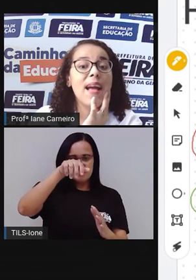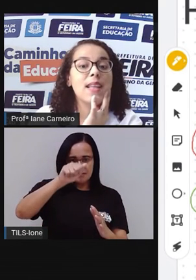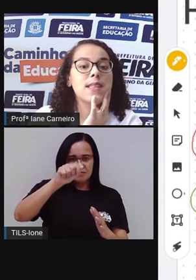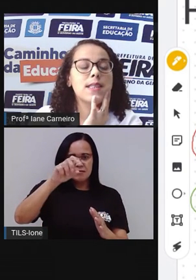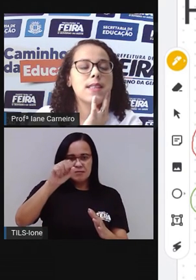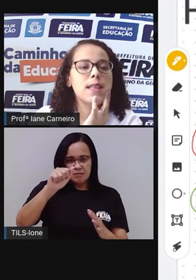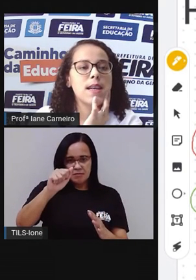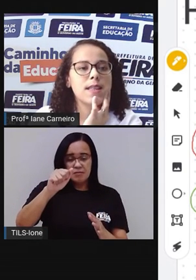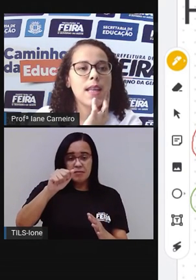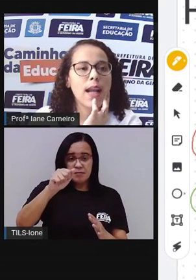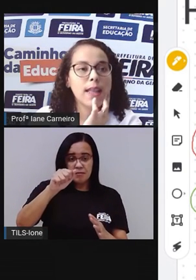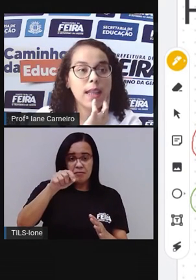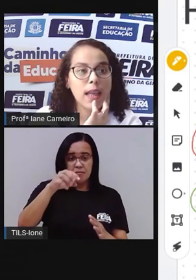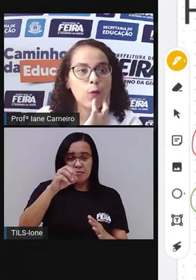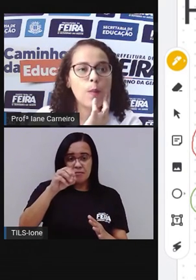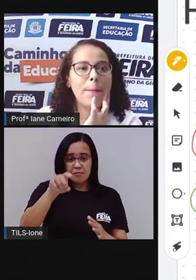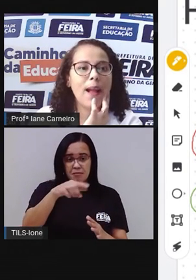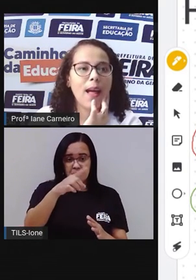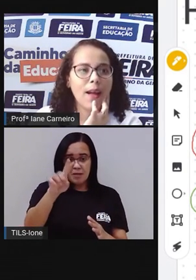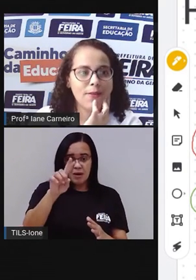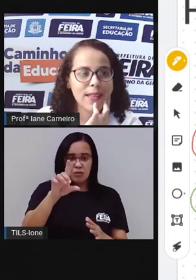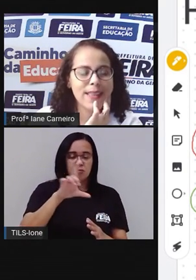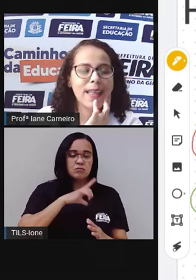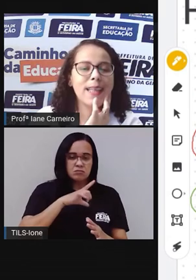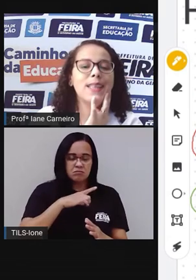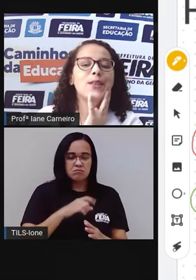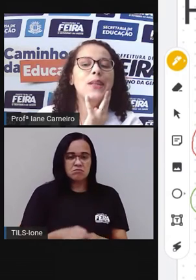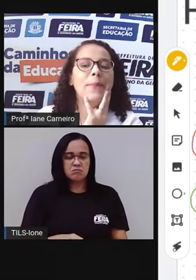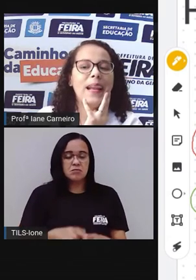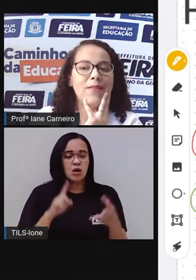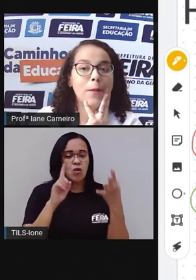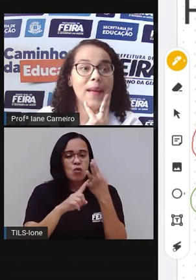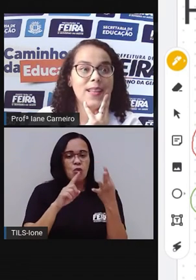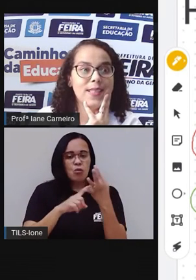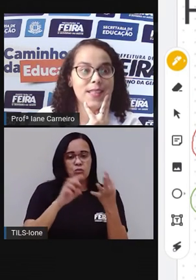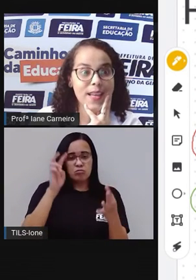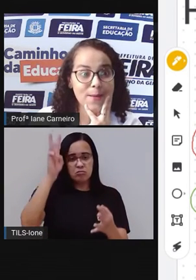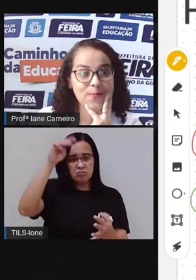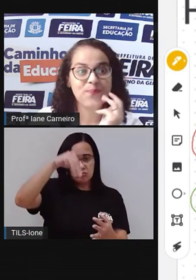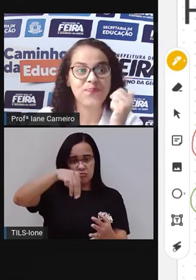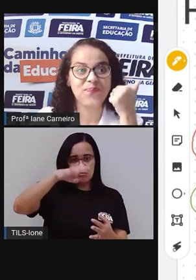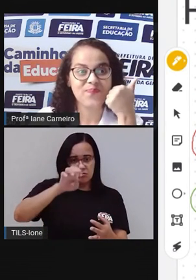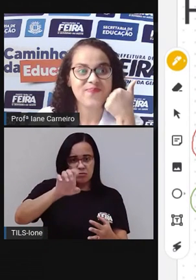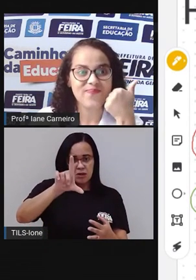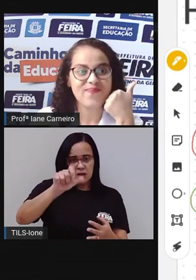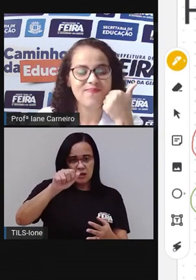E melancia, será que tem uma palavra dentro da palavra melancia?